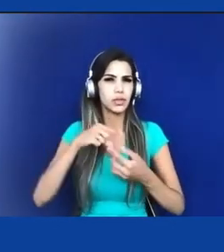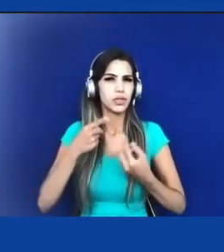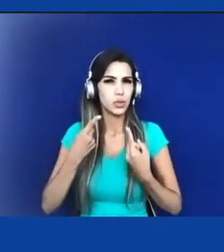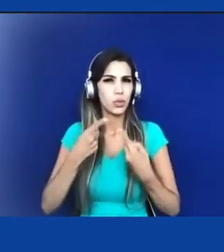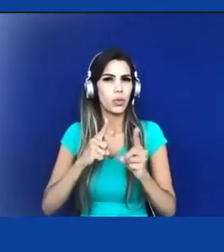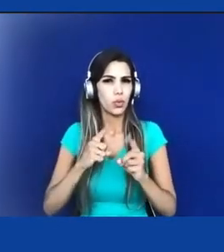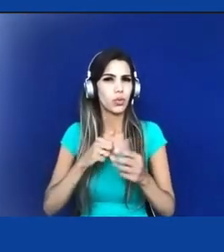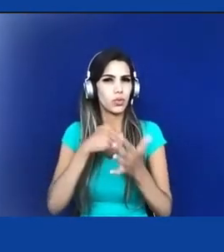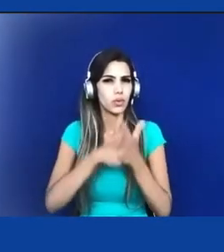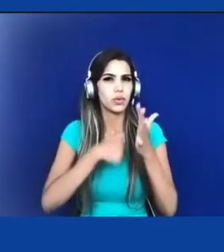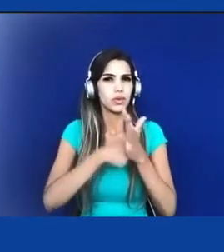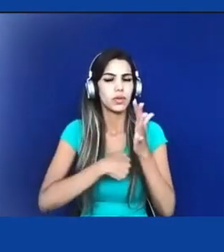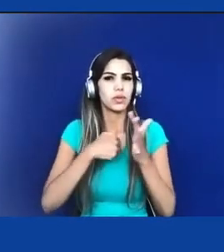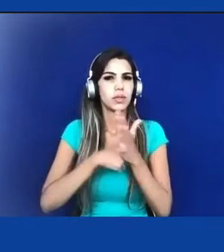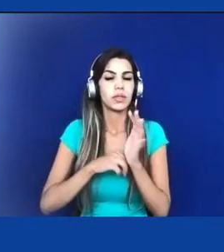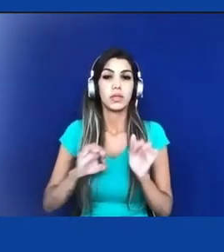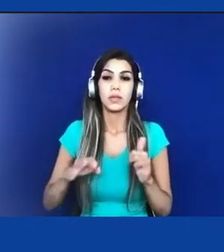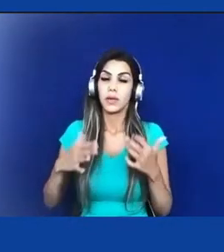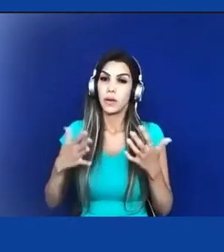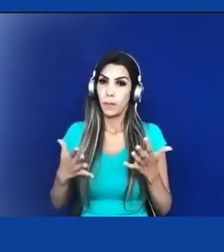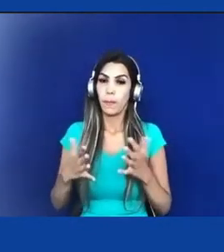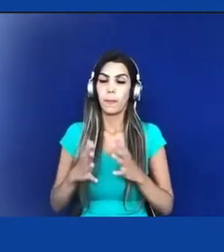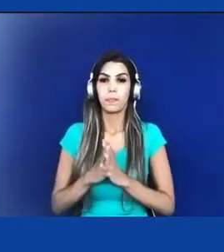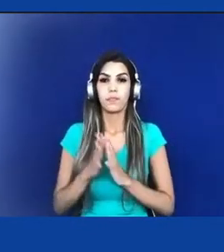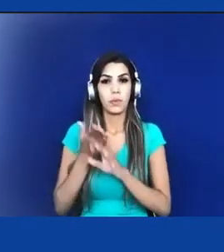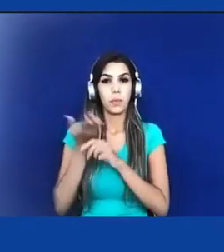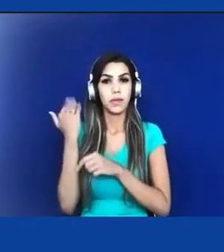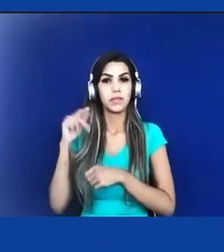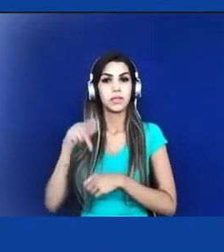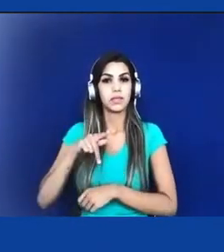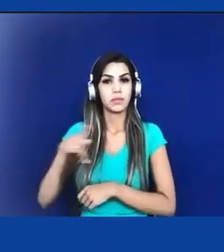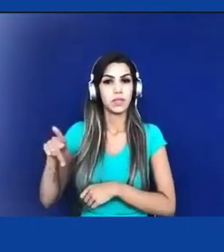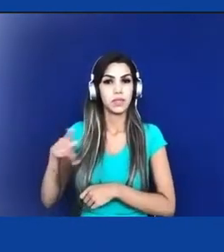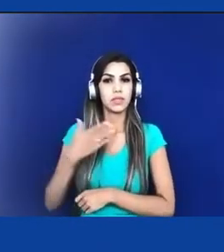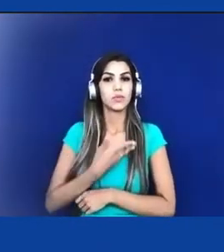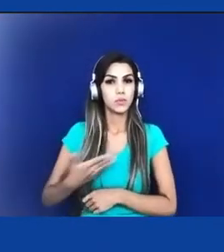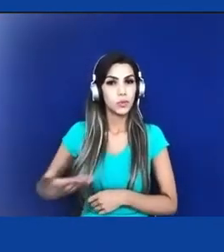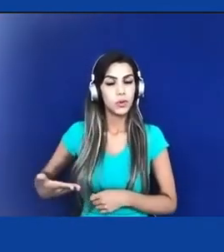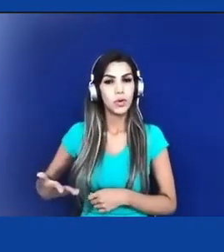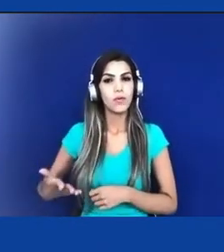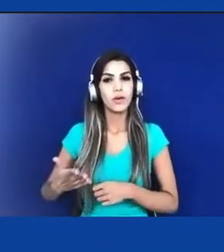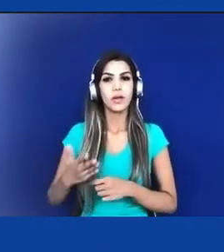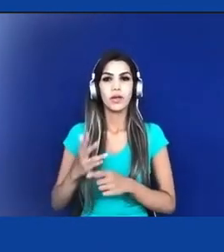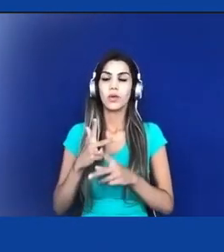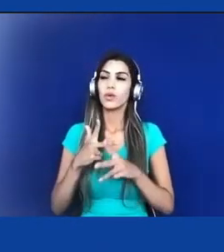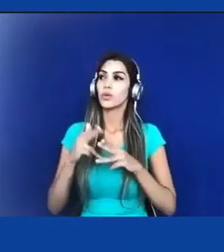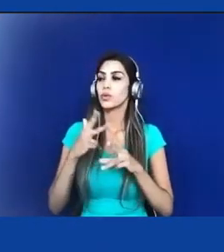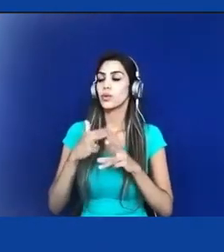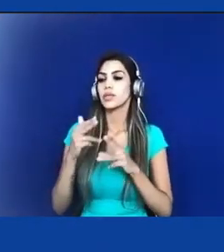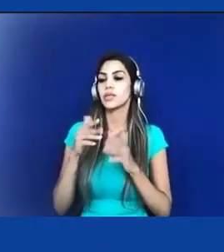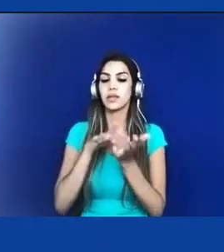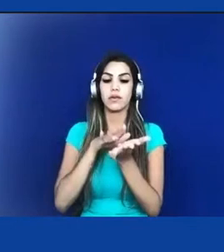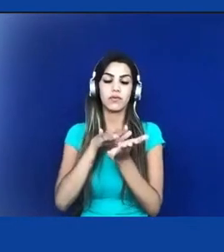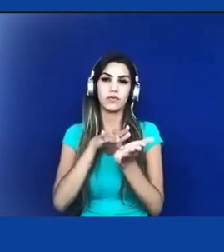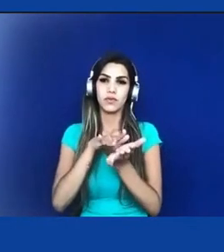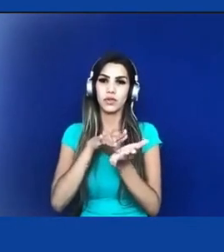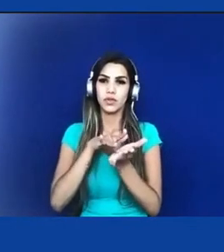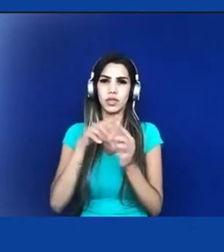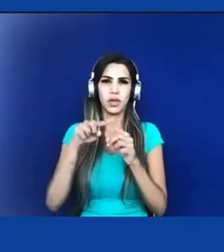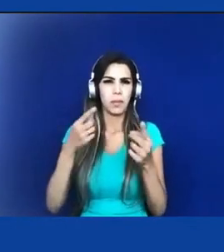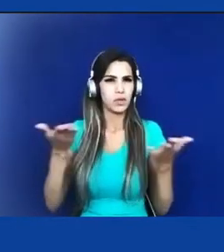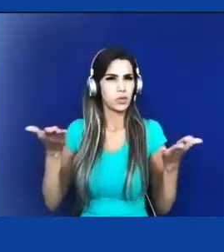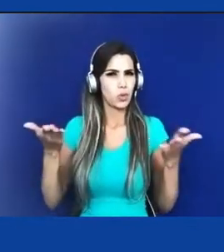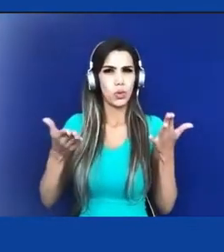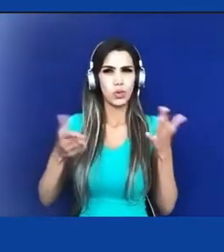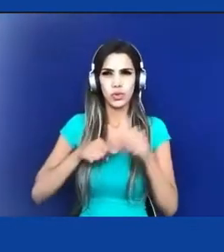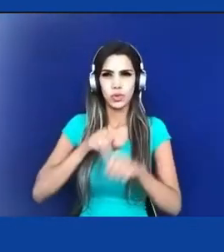por mais complicado que eles fossem, hoje parece que o jogo é outro. Parece que eles,